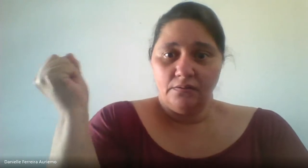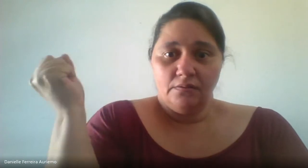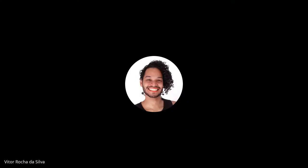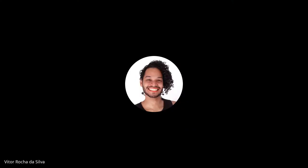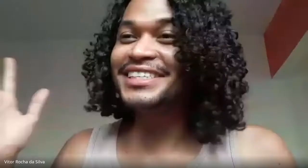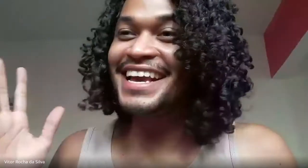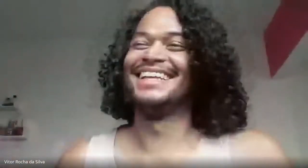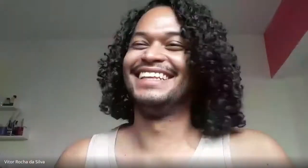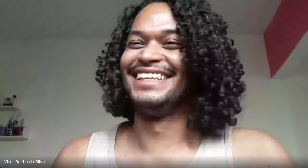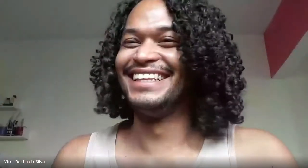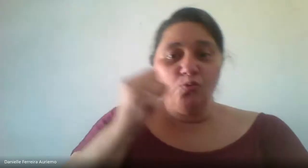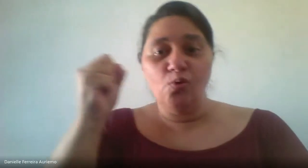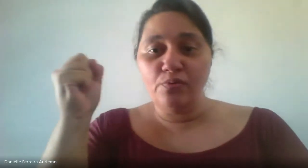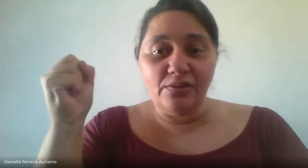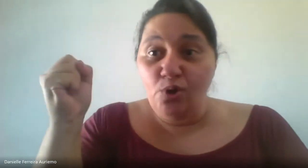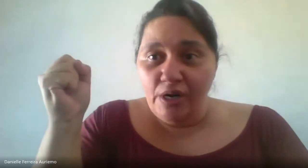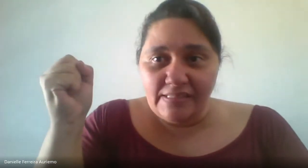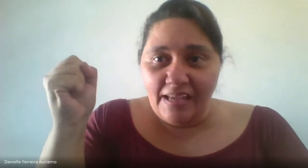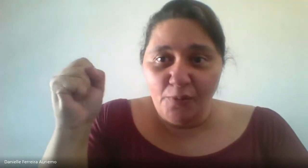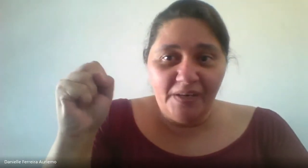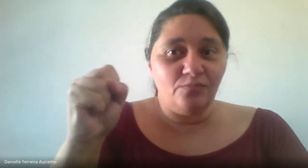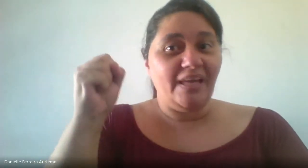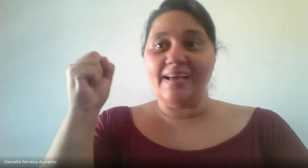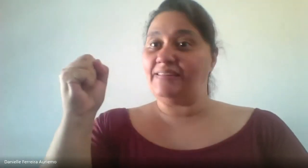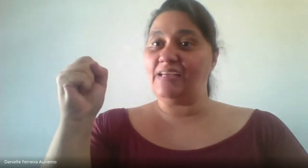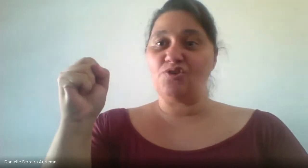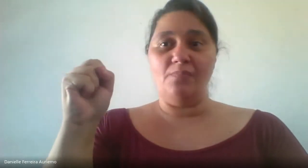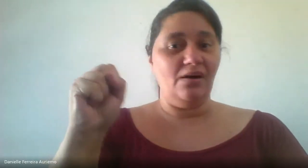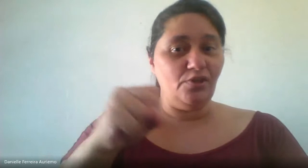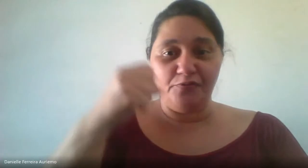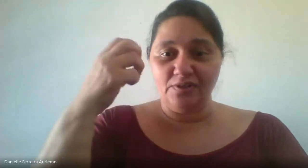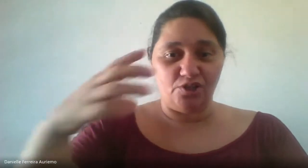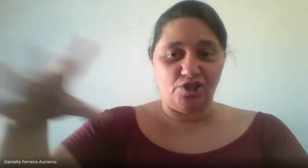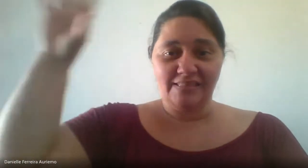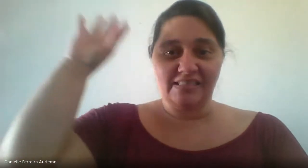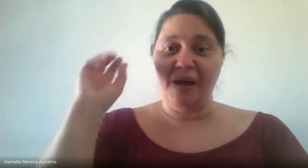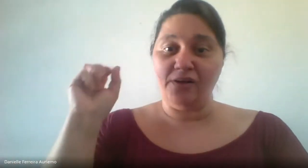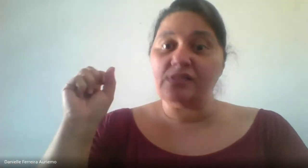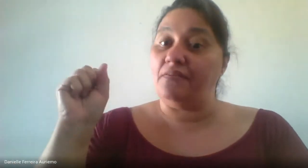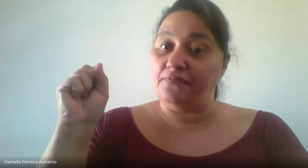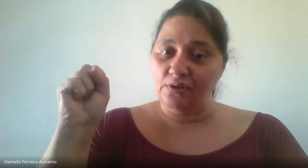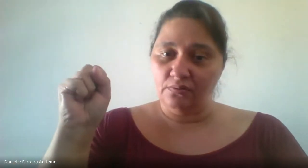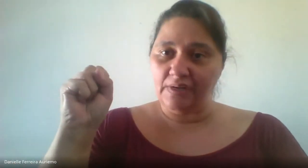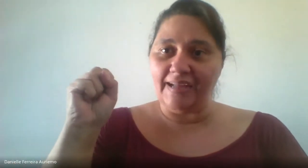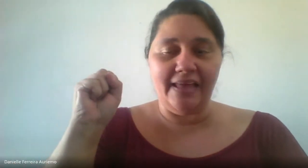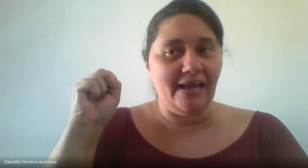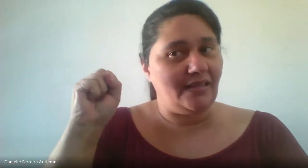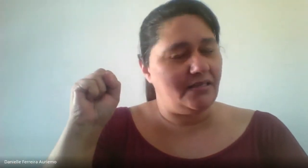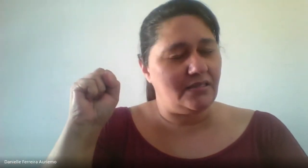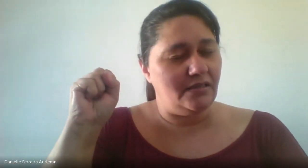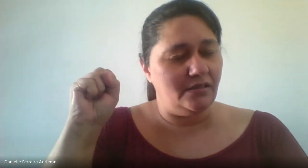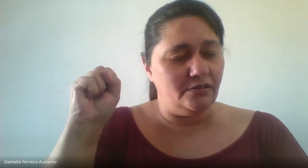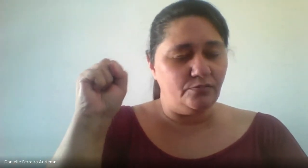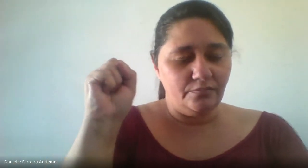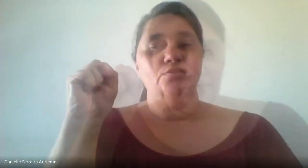sabe? Como assim? Eu tava no número dois, aí eu perguntei, cadê sua mão, e o Vitor já disse, cadê